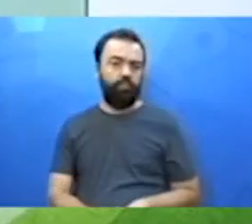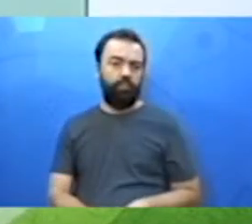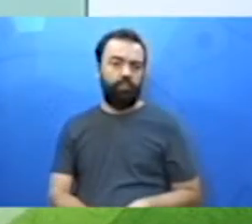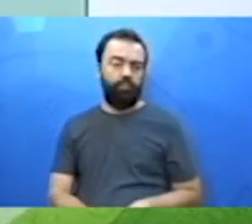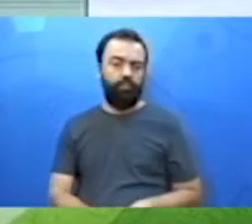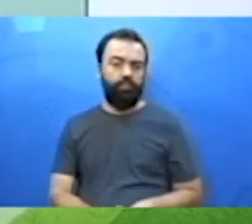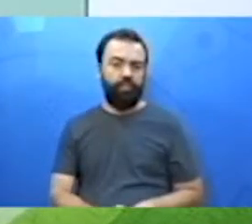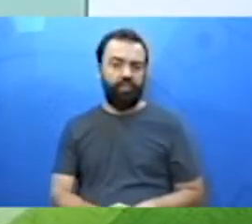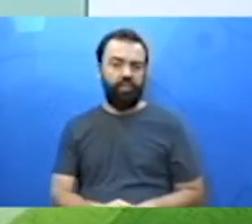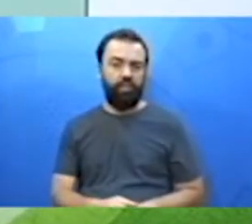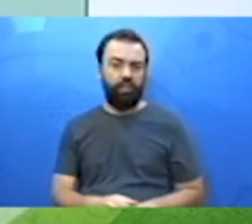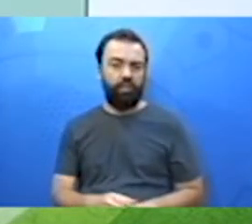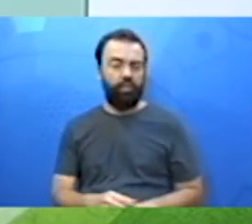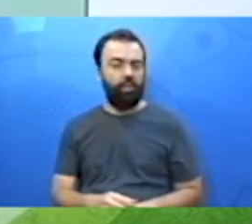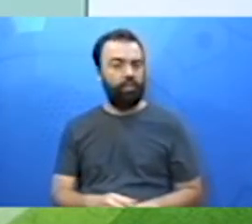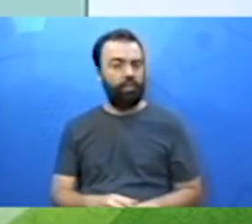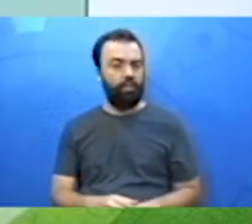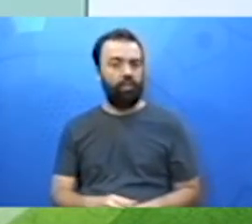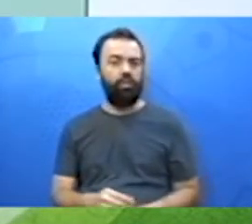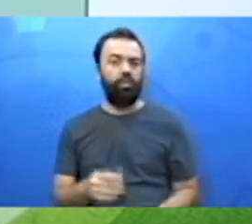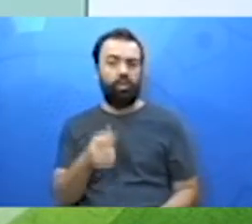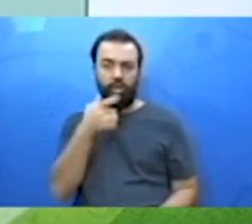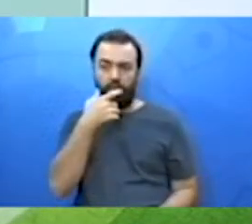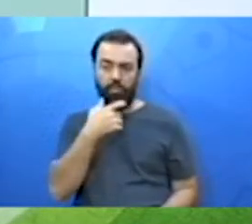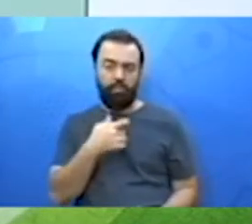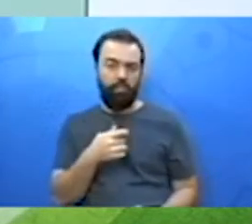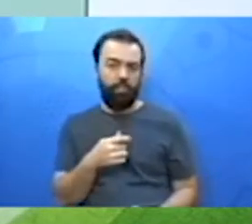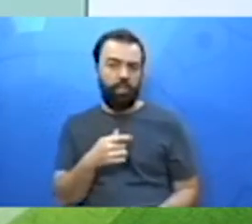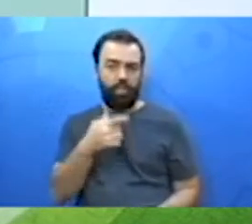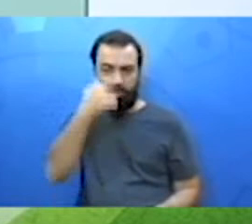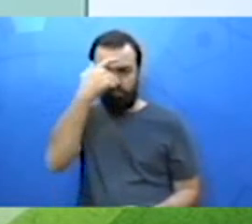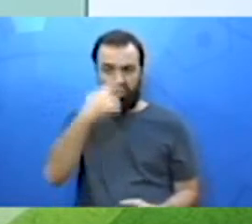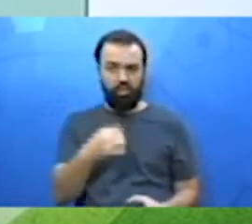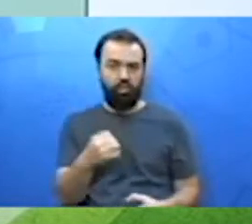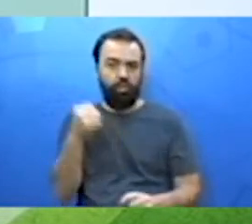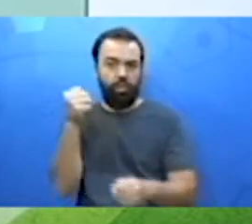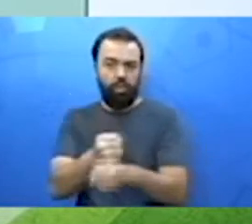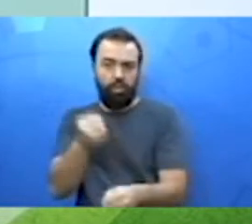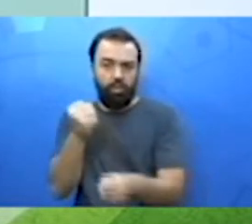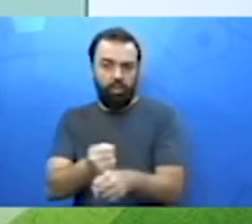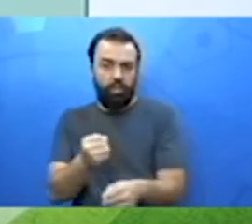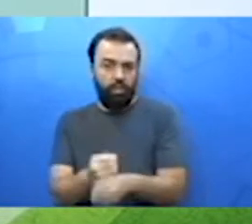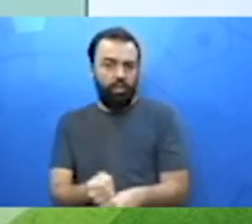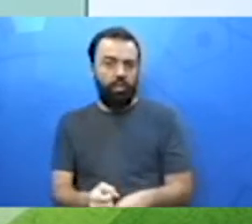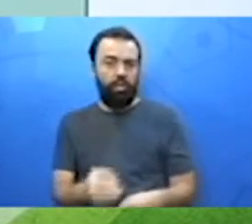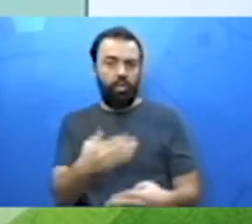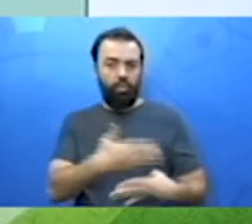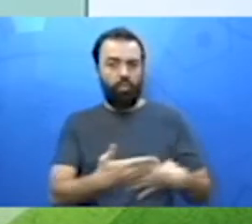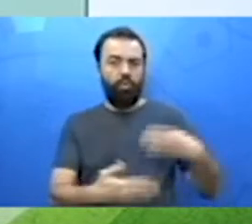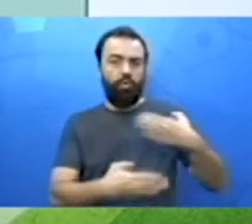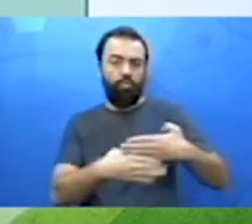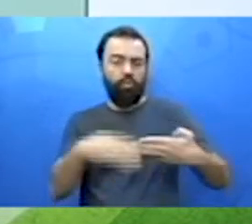Exemplo. Um pedreiro constrói um número em 24 dias.